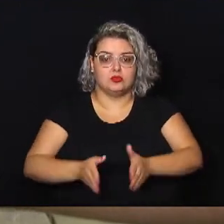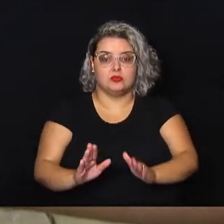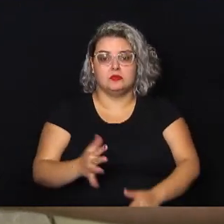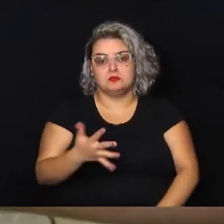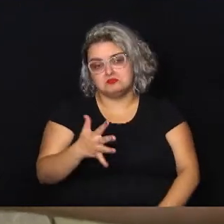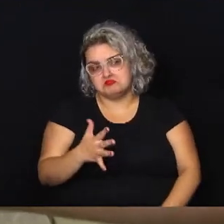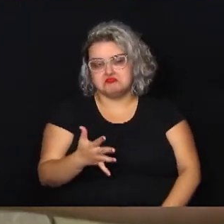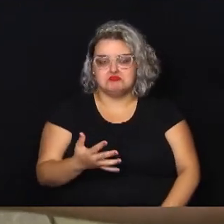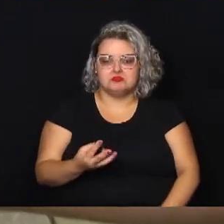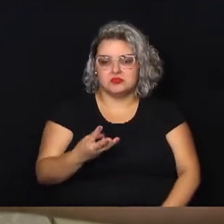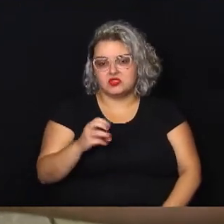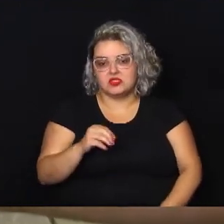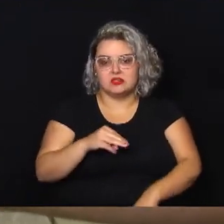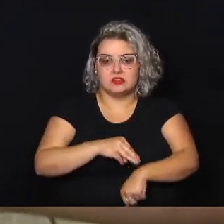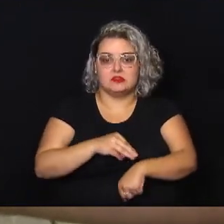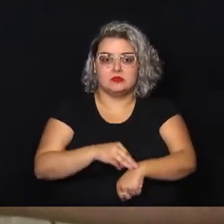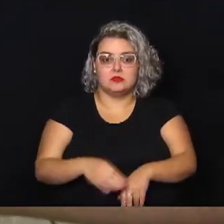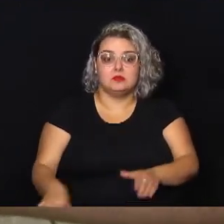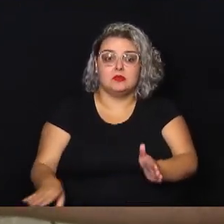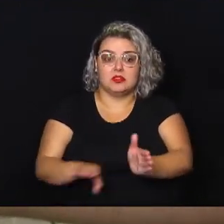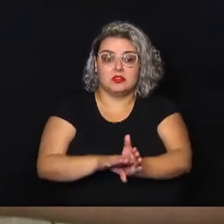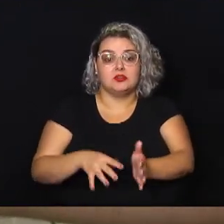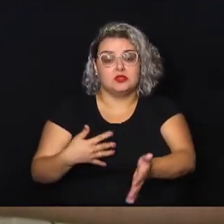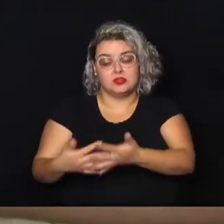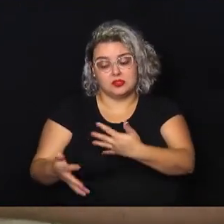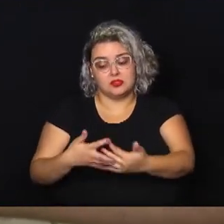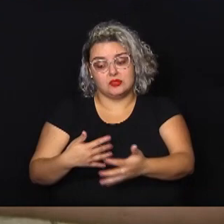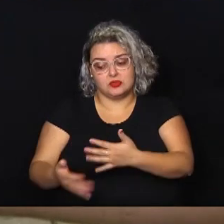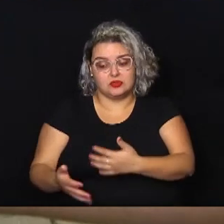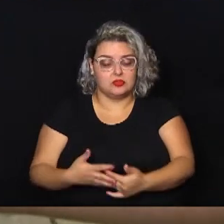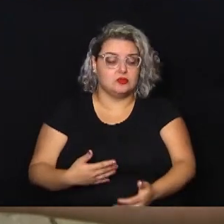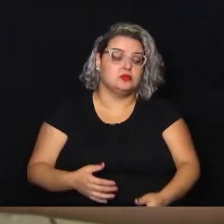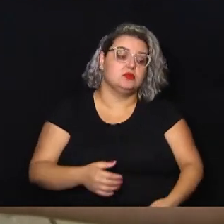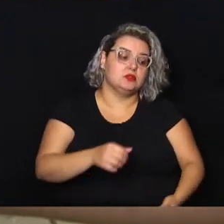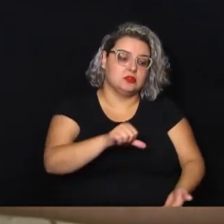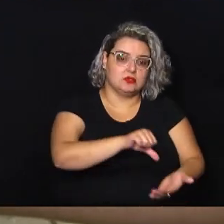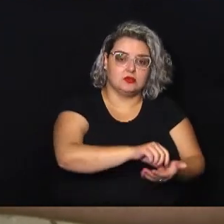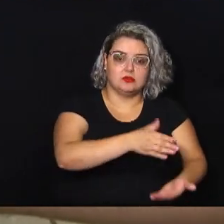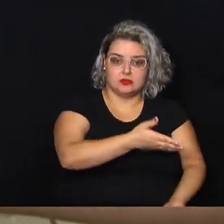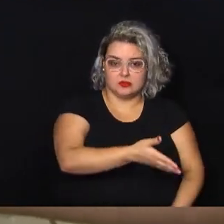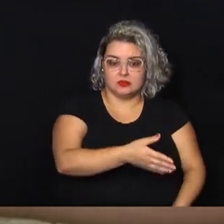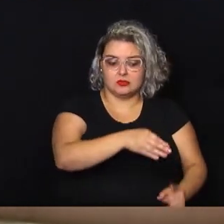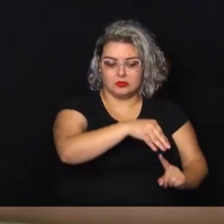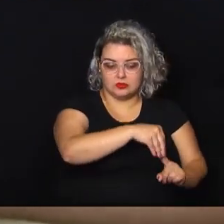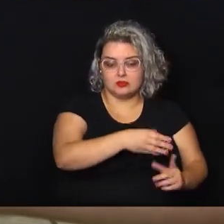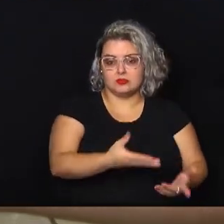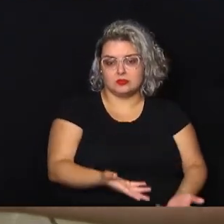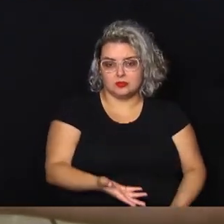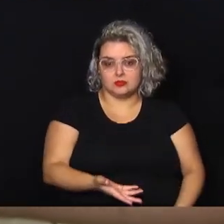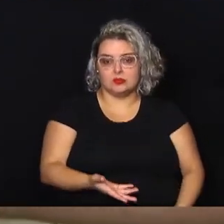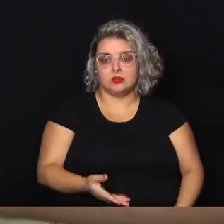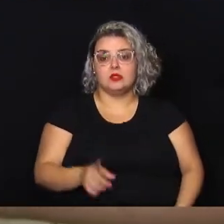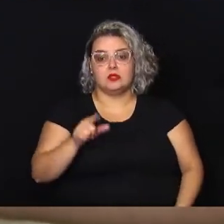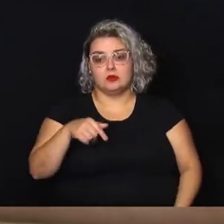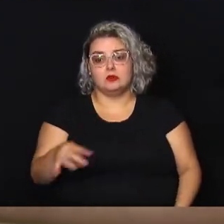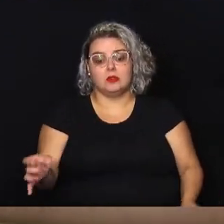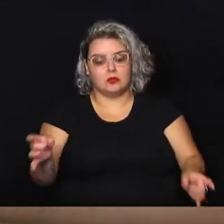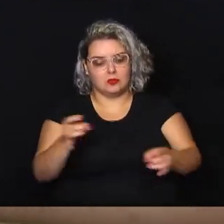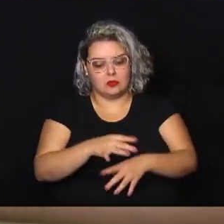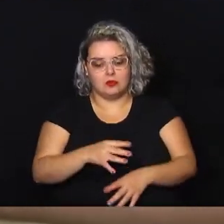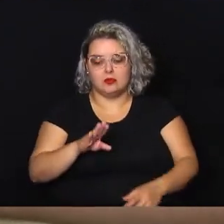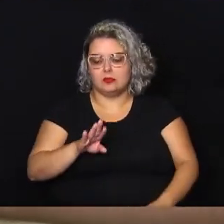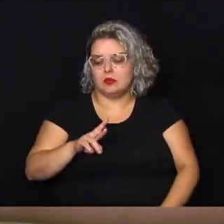economia de 30 minutos para chegar aos dois pontos da cidade. Então, é fundamental que seja concluído o BRT, seja